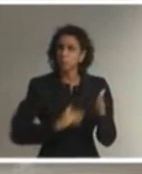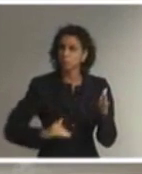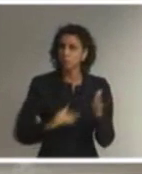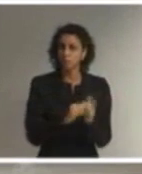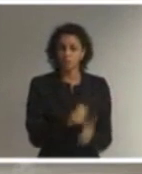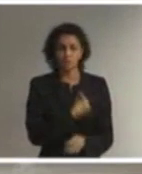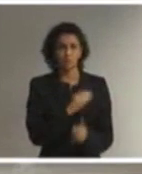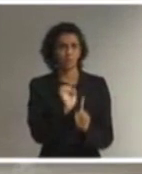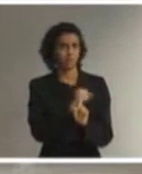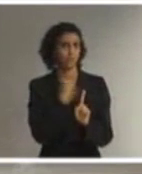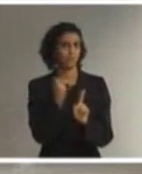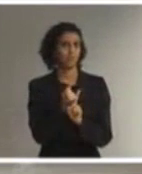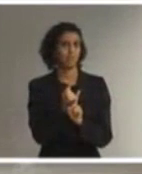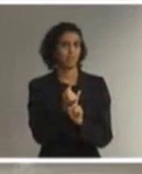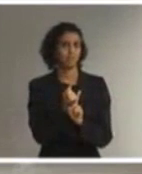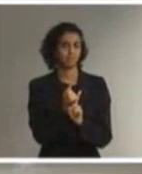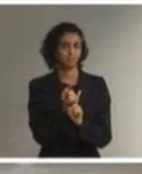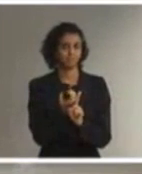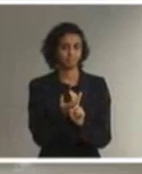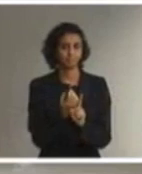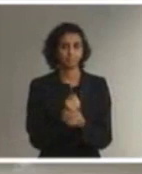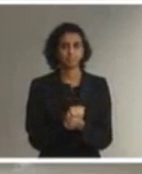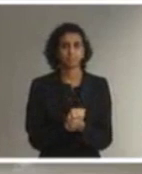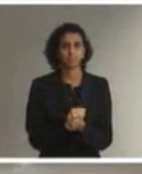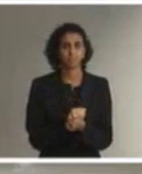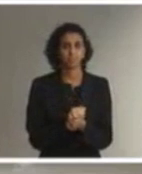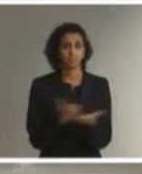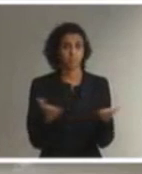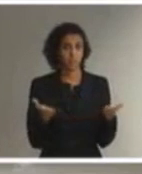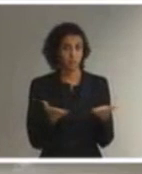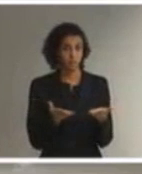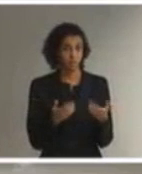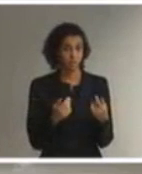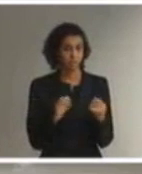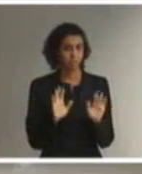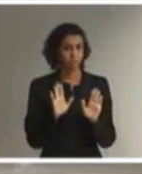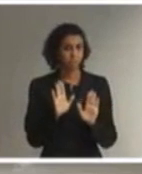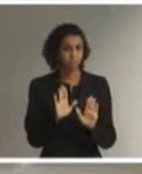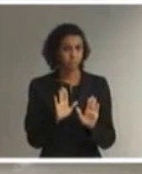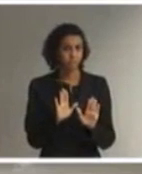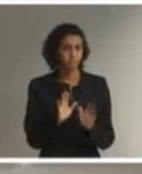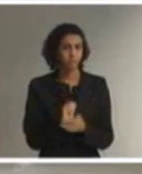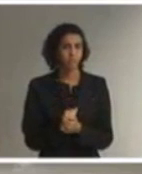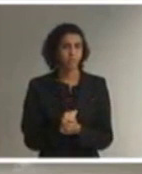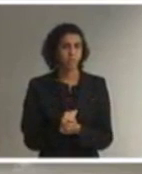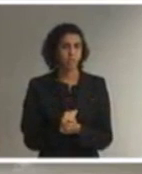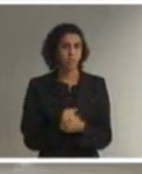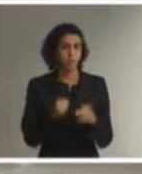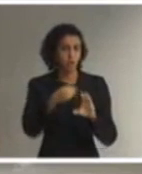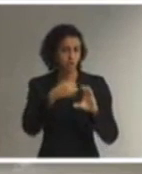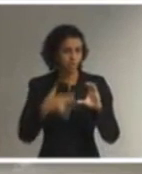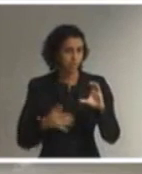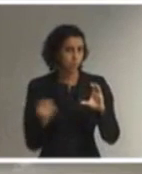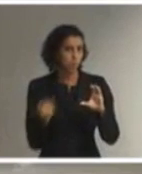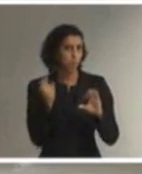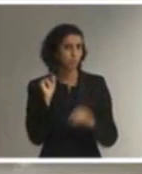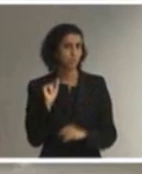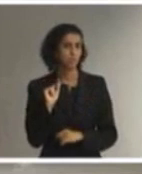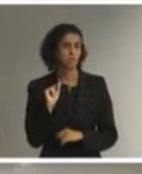em sociedade. E agora devemos grifar um aspecto importante da